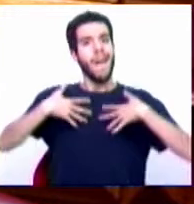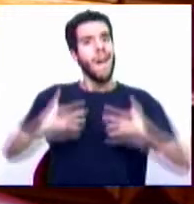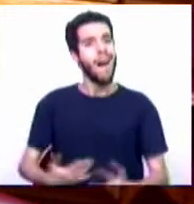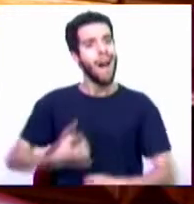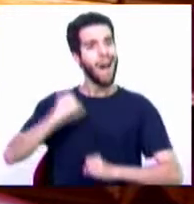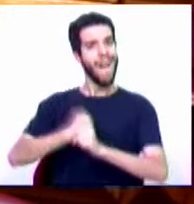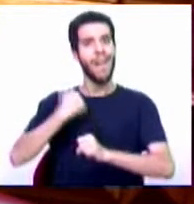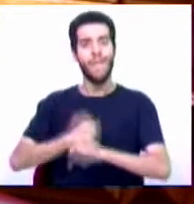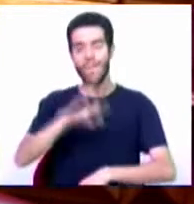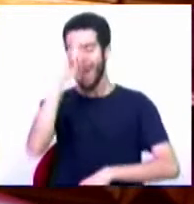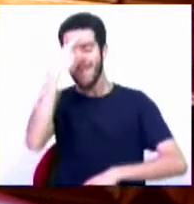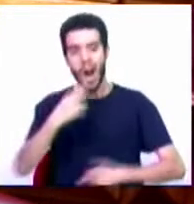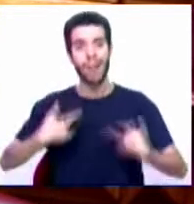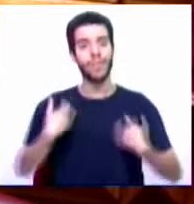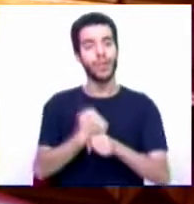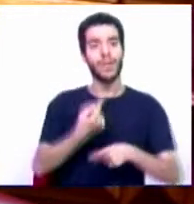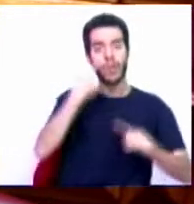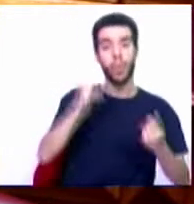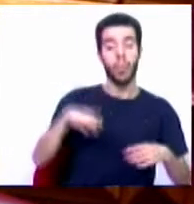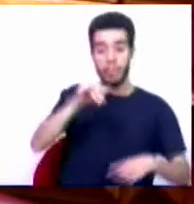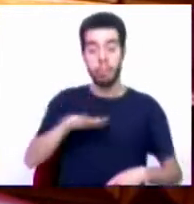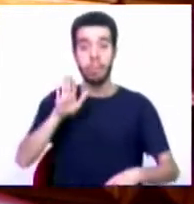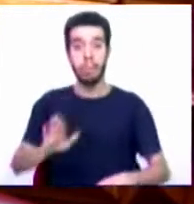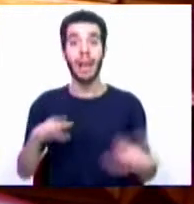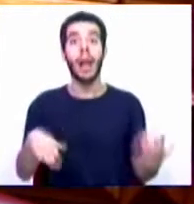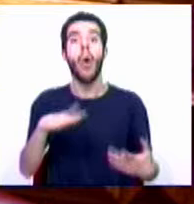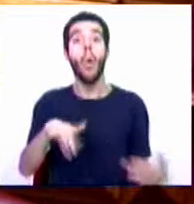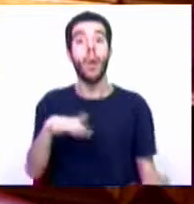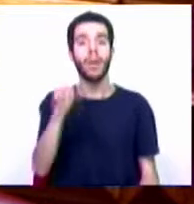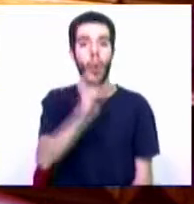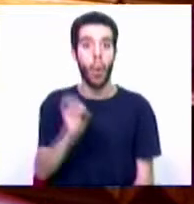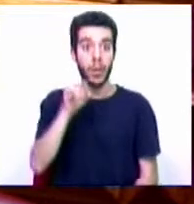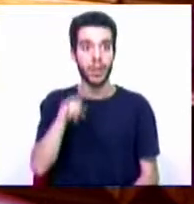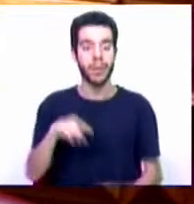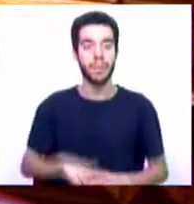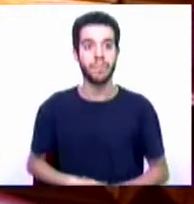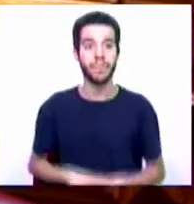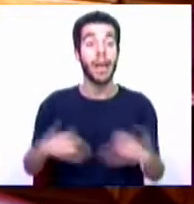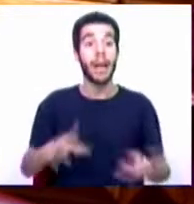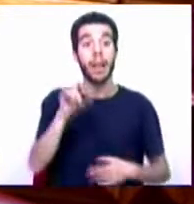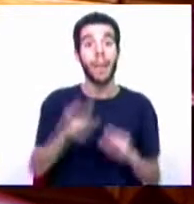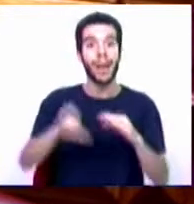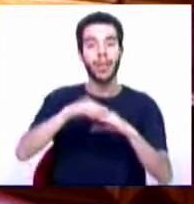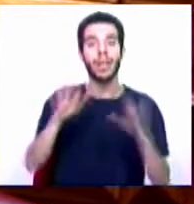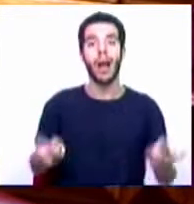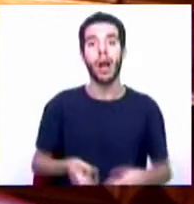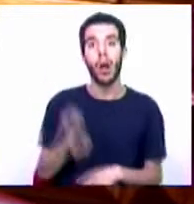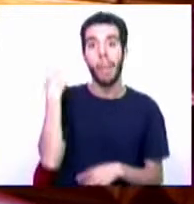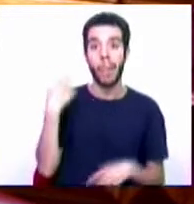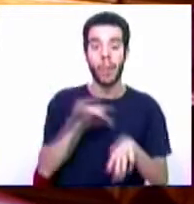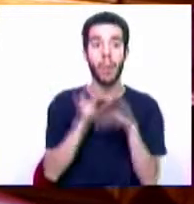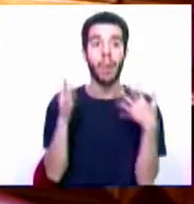caracterizava pelo serviço público em especial na sua região, região do Oeste. E não é demais relembrar que no último ano de